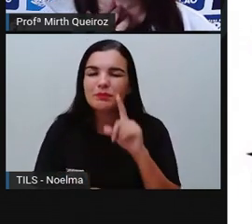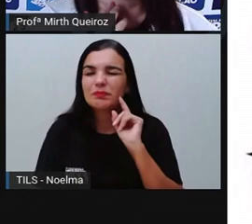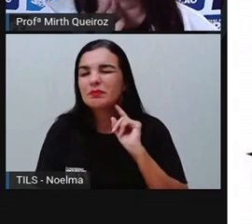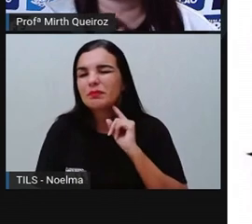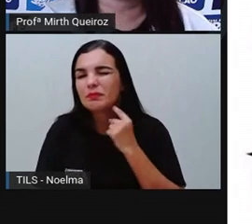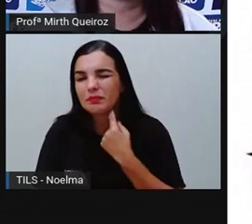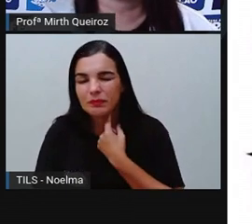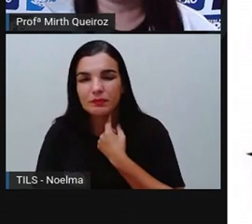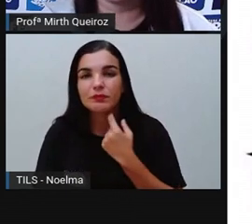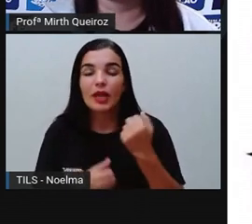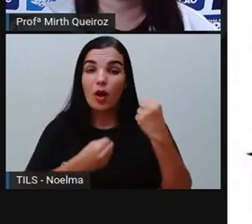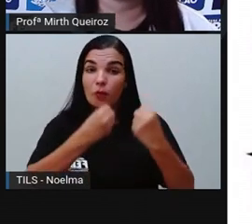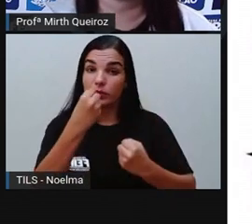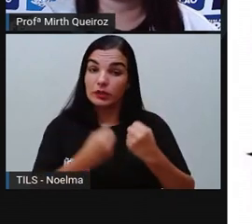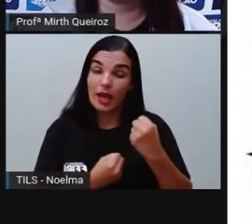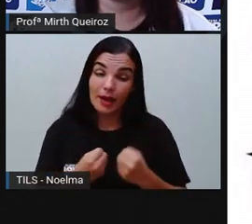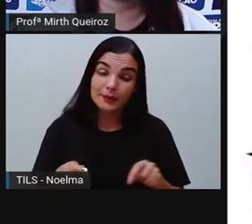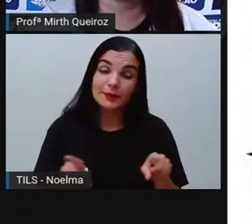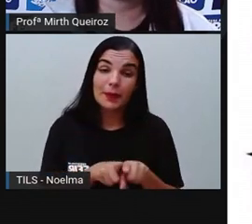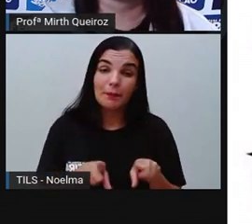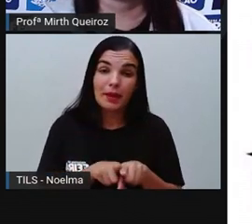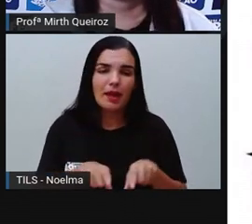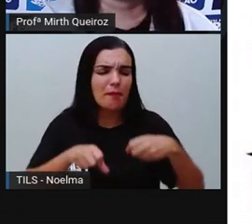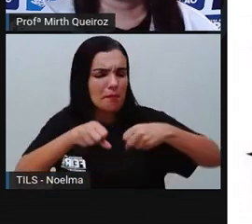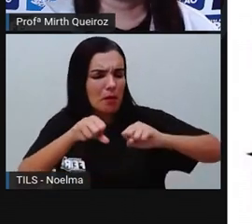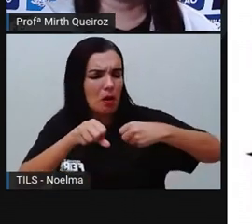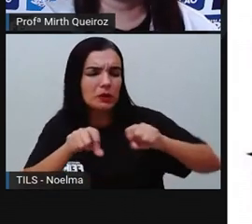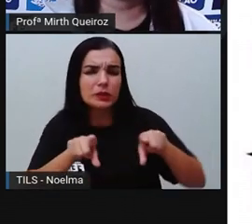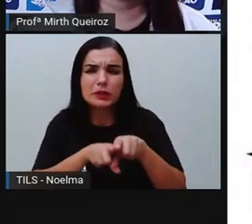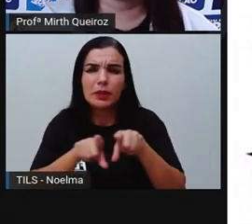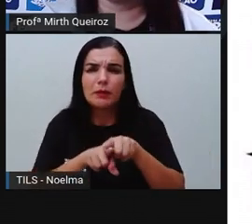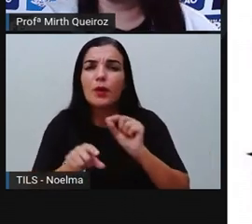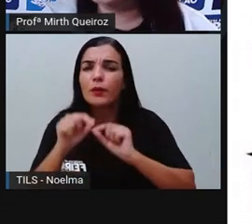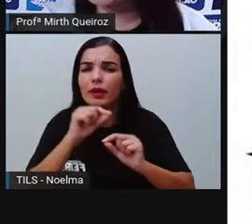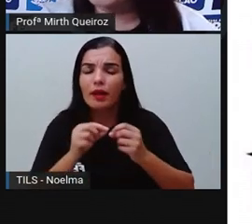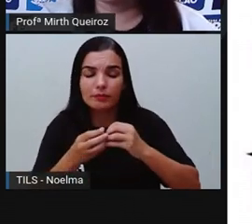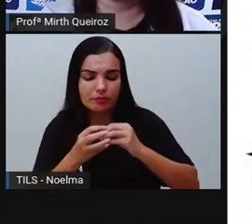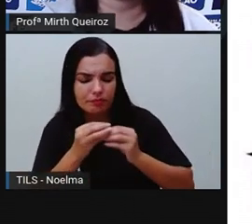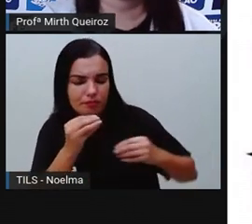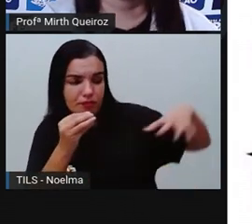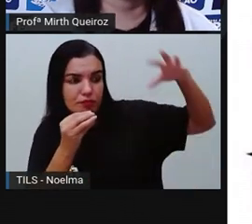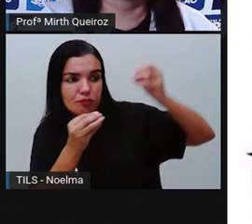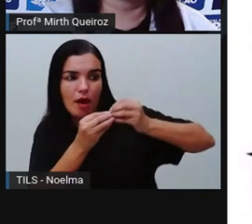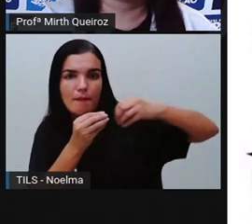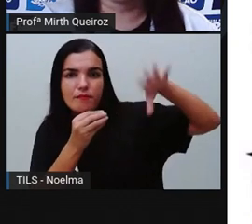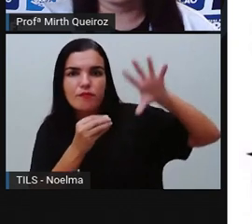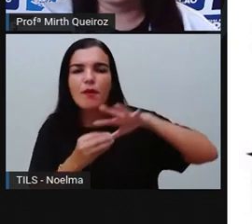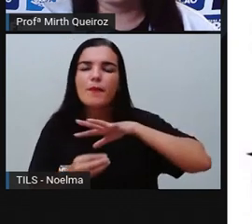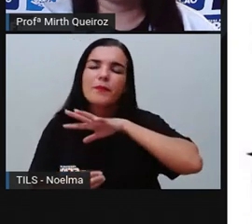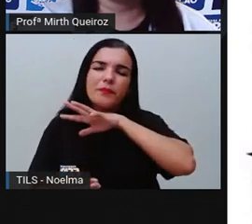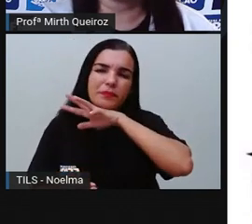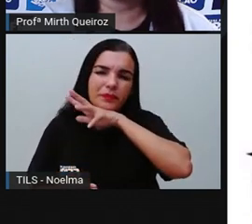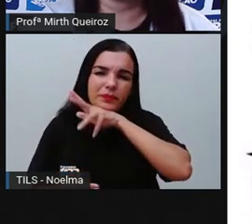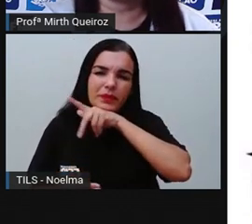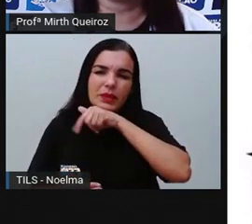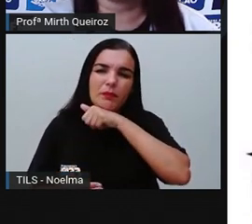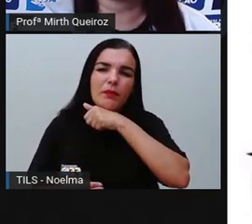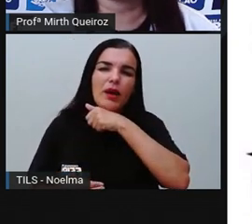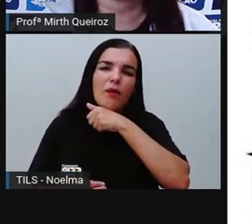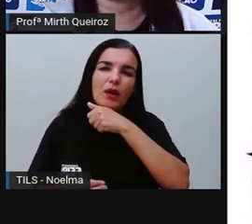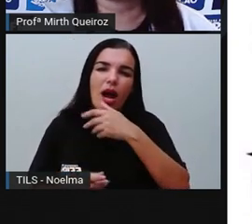pelas escargas dos carros, das motos, mas as queimadas, o desmatamento. Não